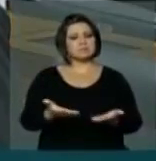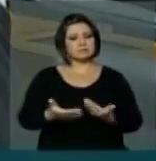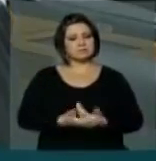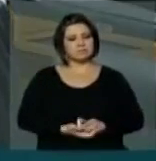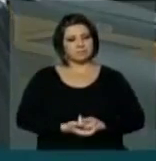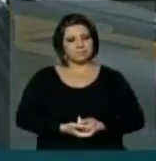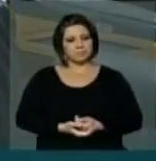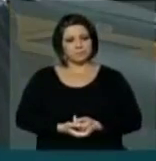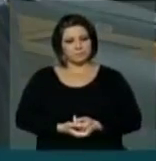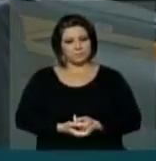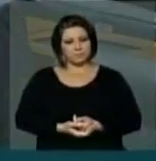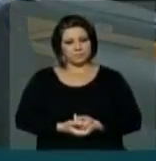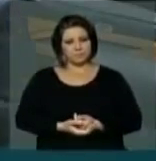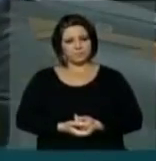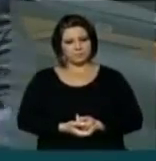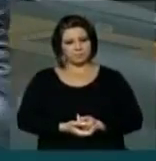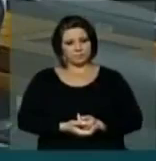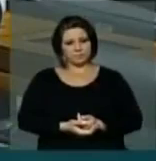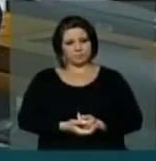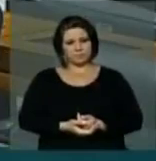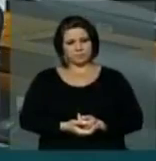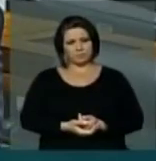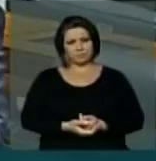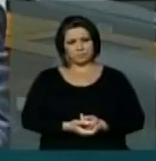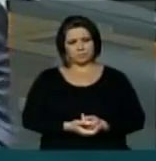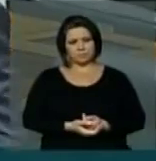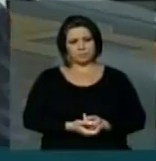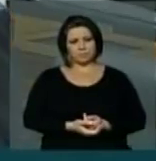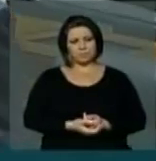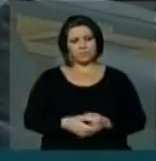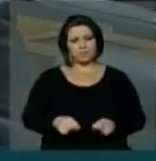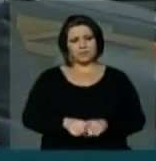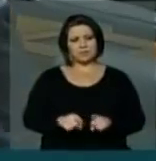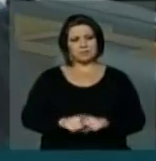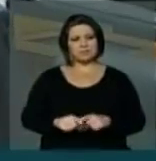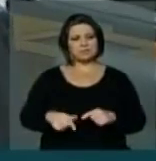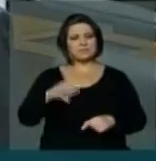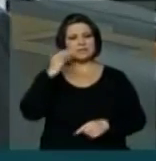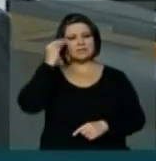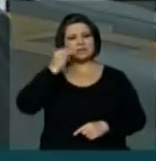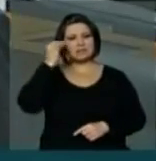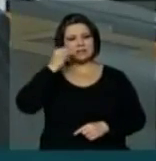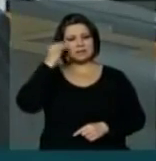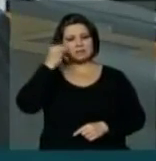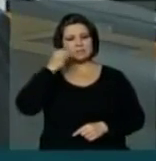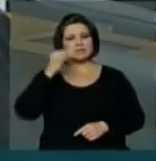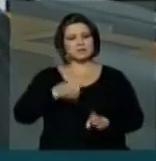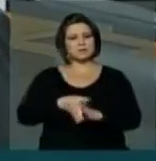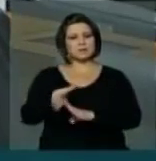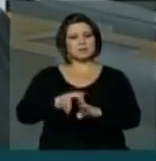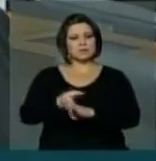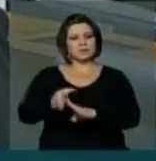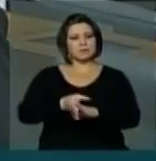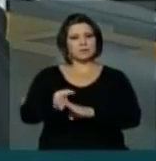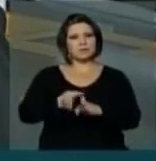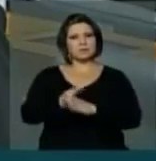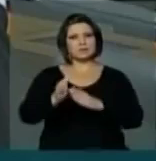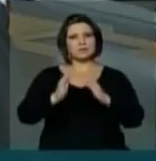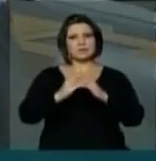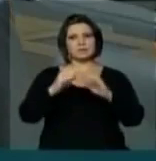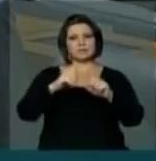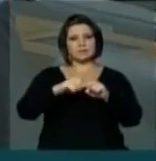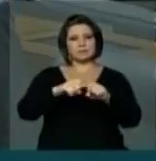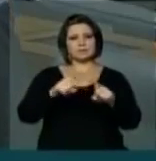que sua larga experiência continue orientando a caminhada da Igreja